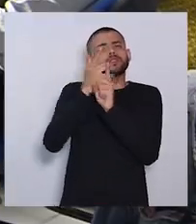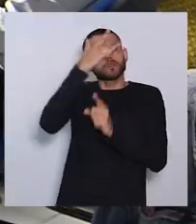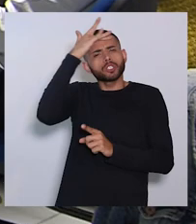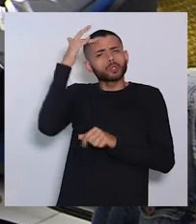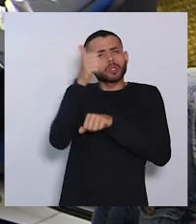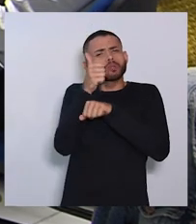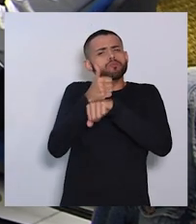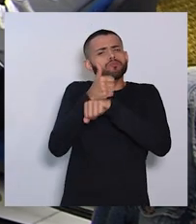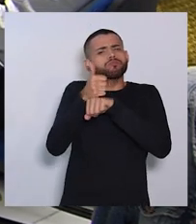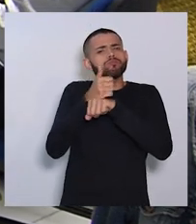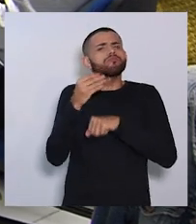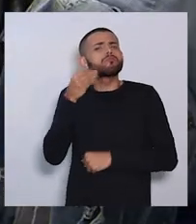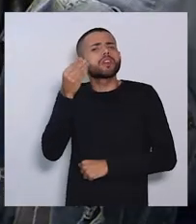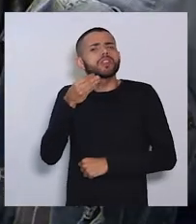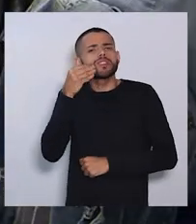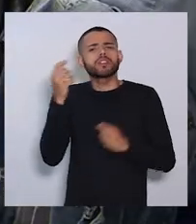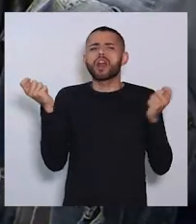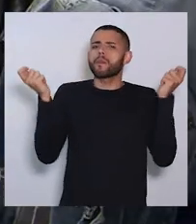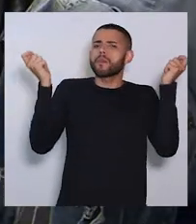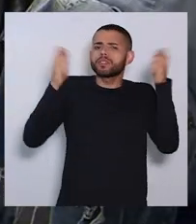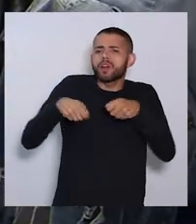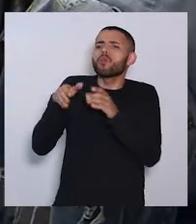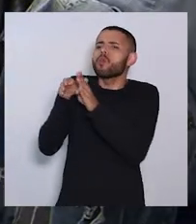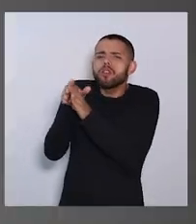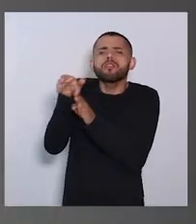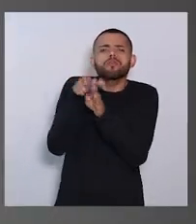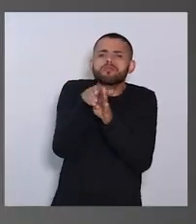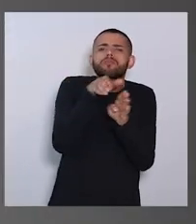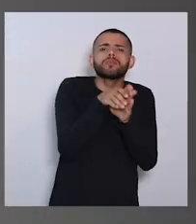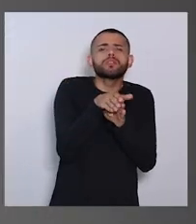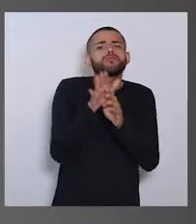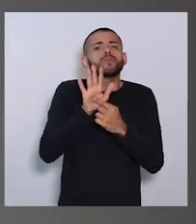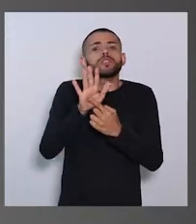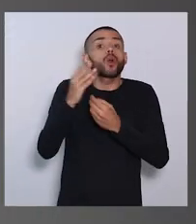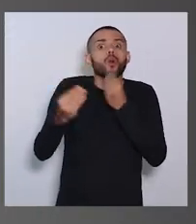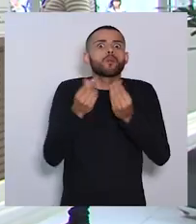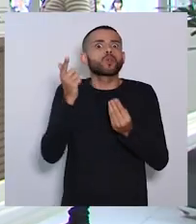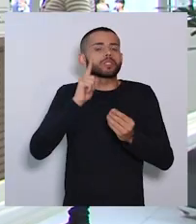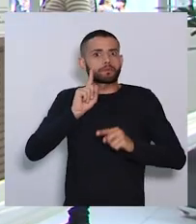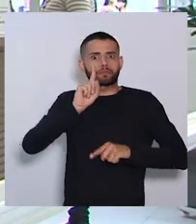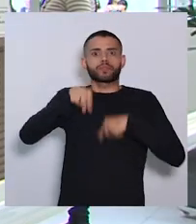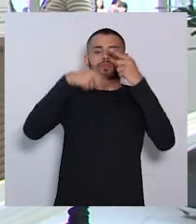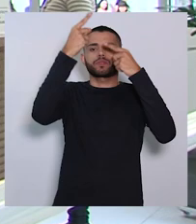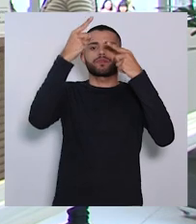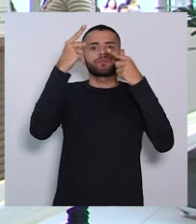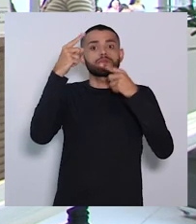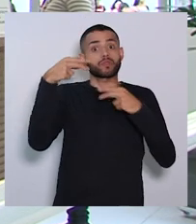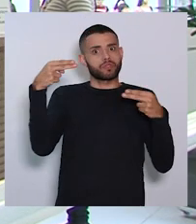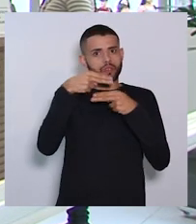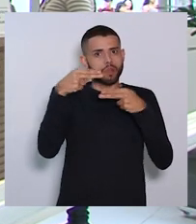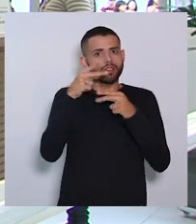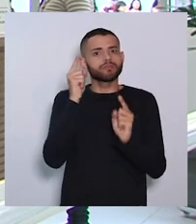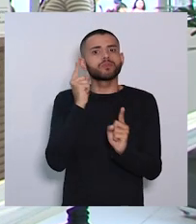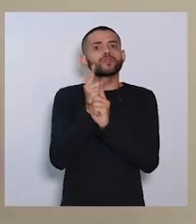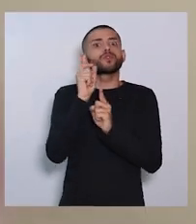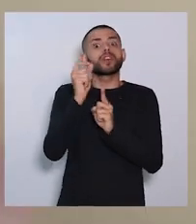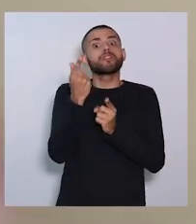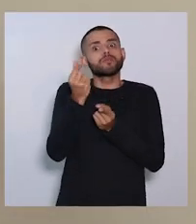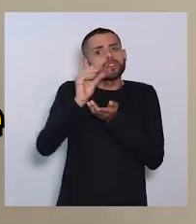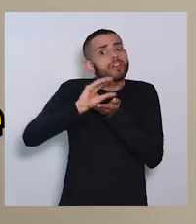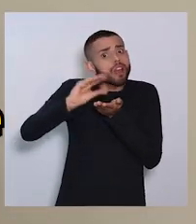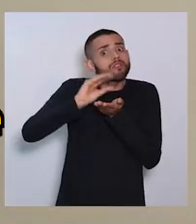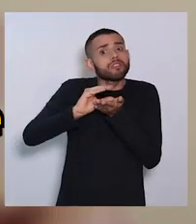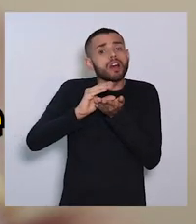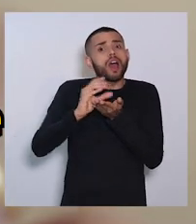experientes e capacitados para orientar e mostrar os caminhos para o sucesso. É no Sebrae que eles encontram até crédito